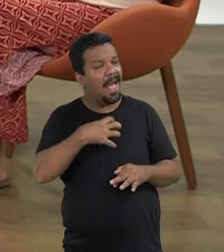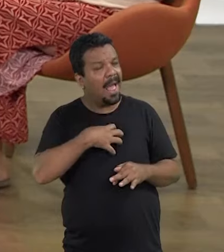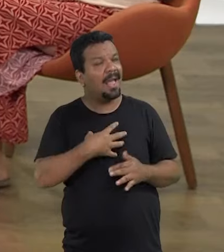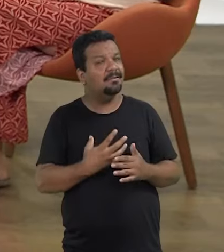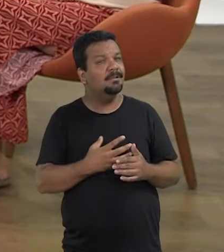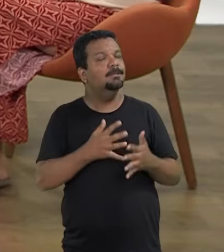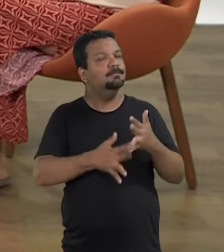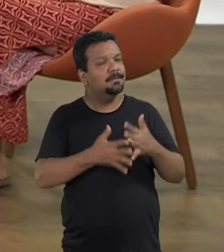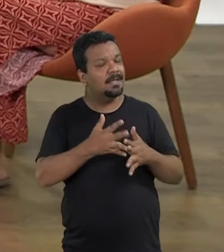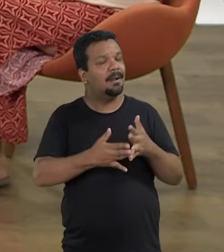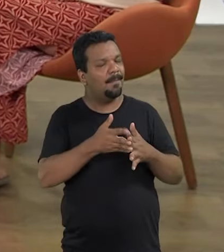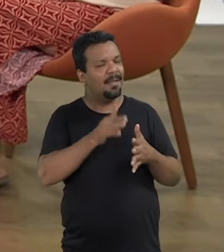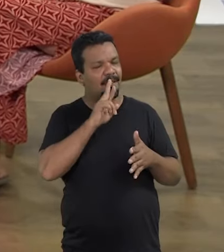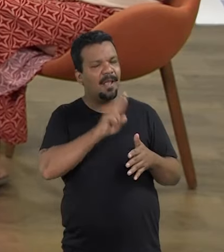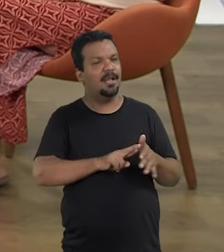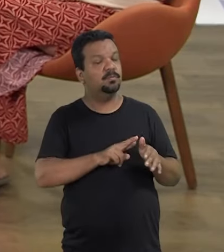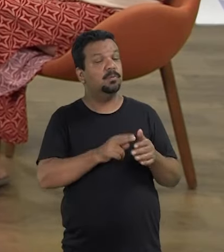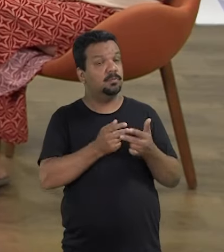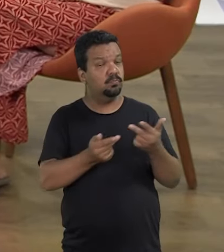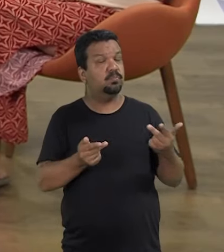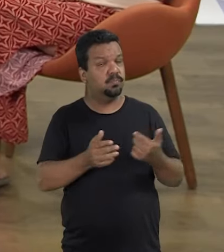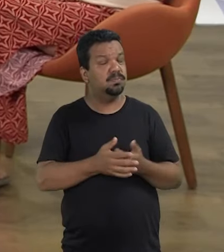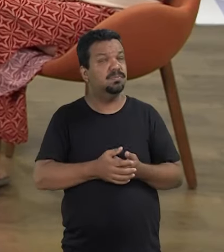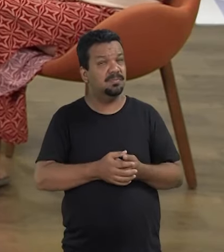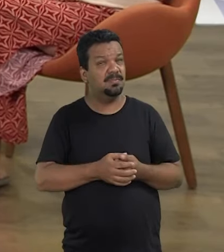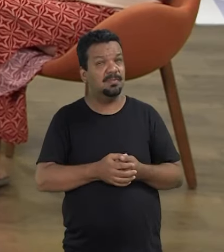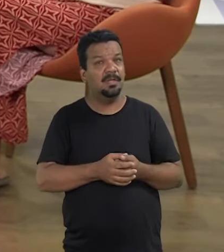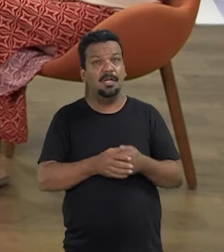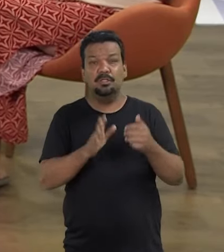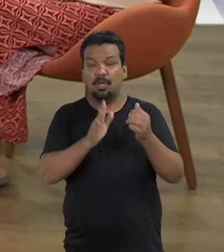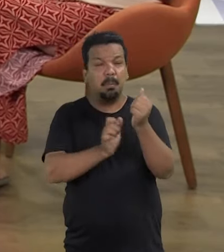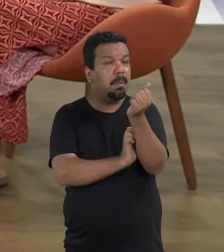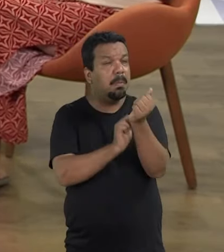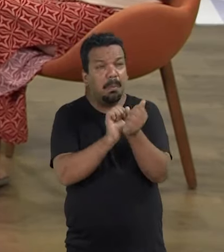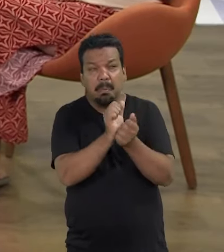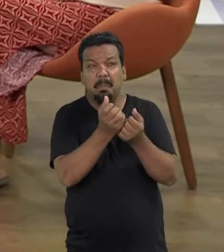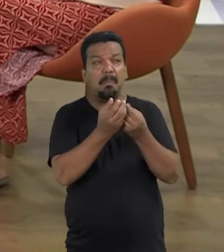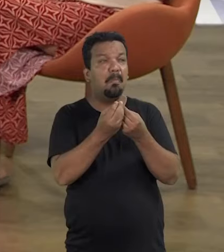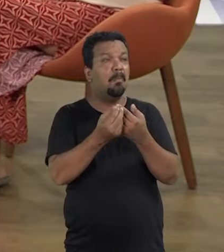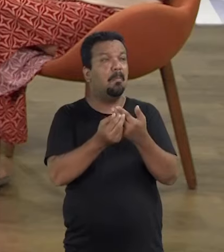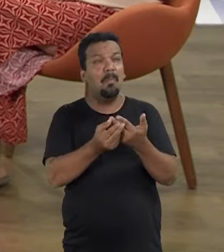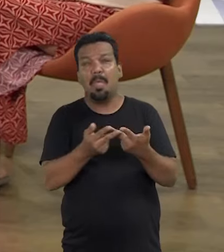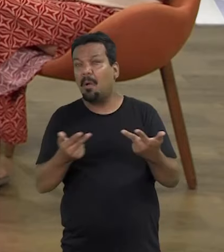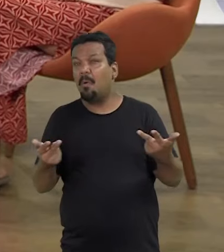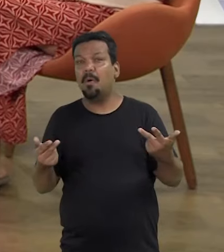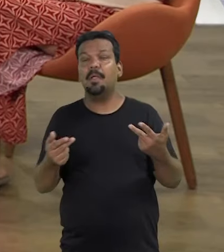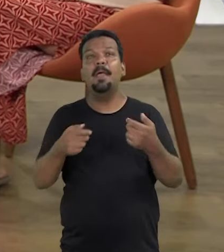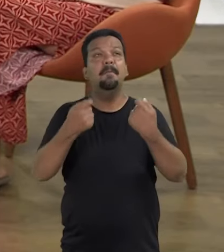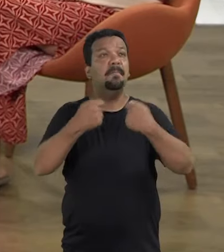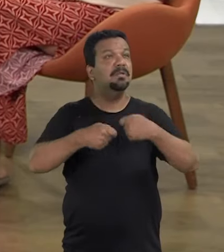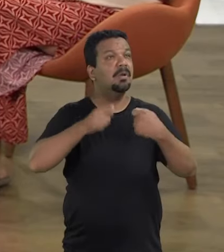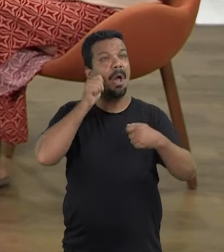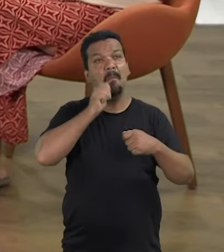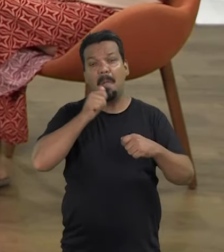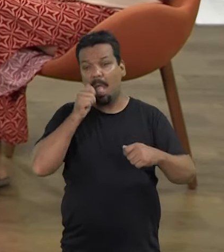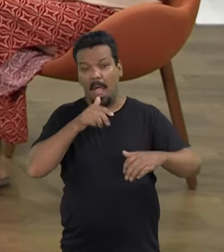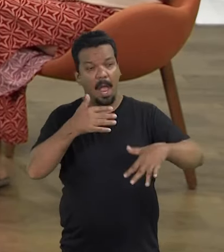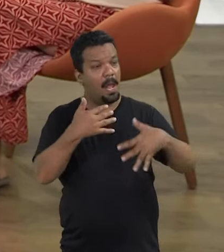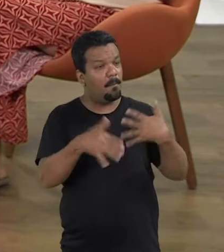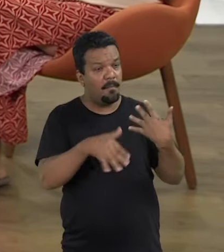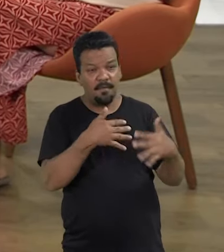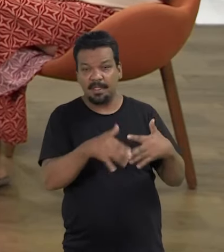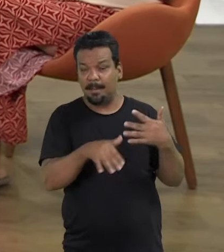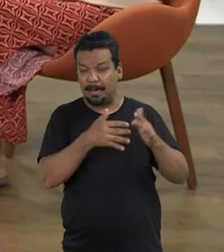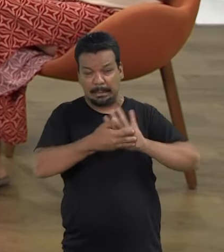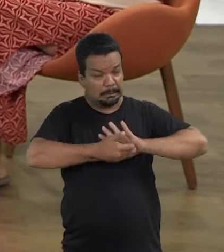passamos. E isso afeta, sim, no resultado das coisas. Então, burocratizou, foi preciso as mulheres se